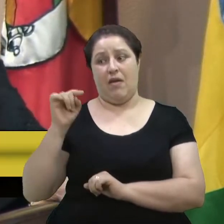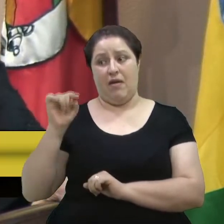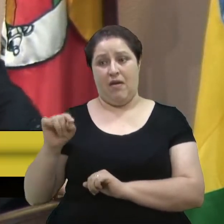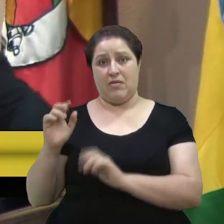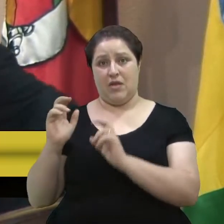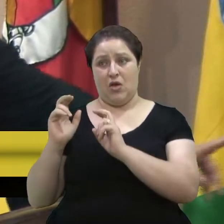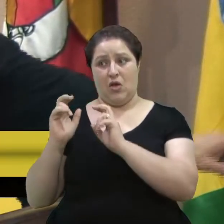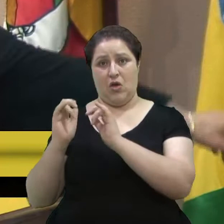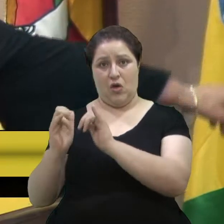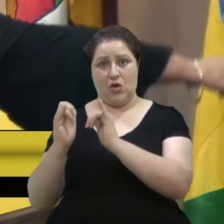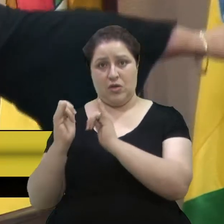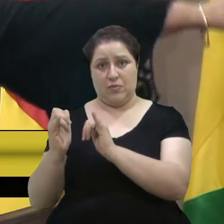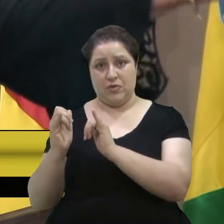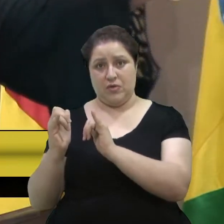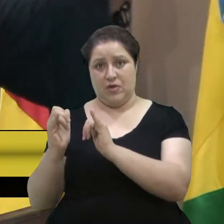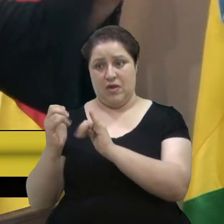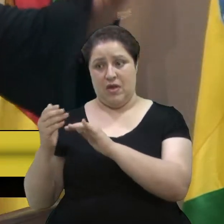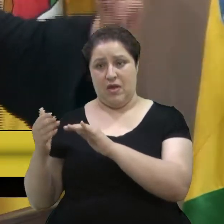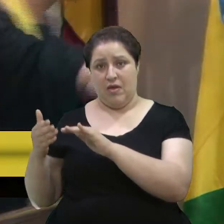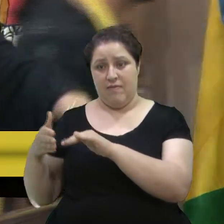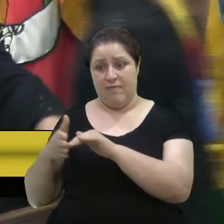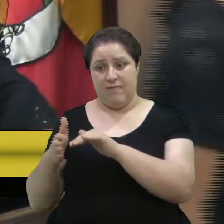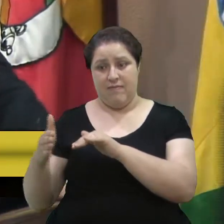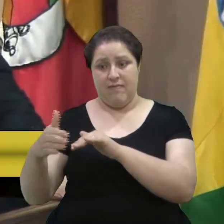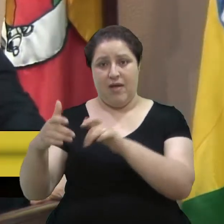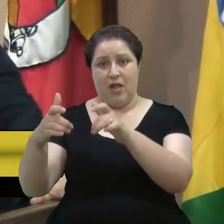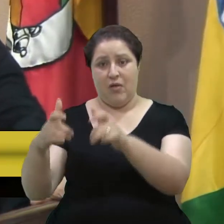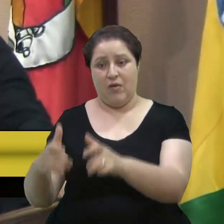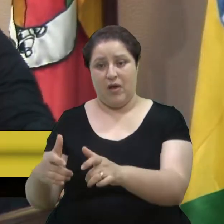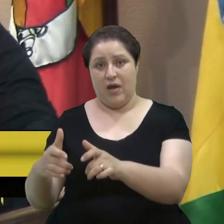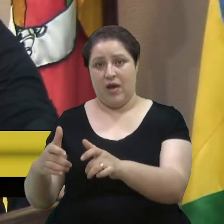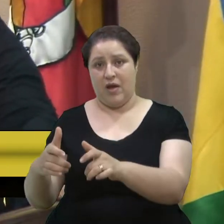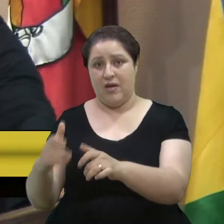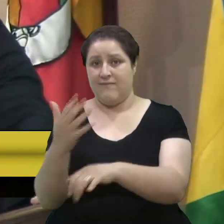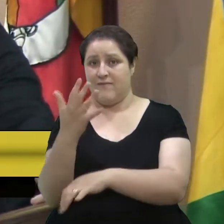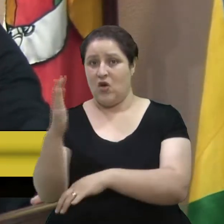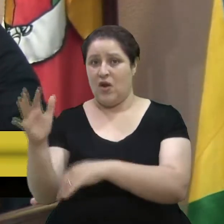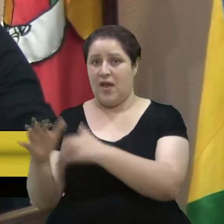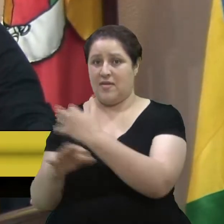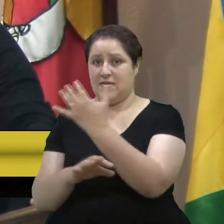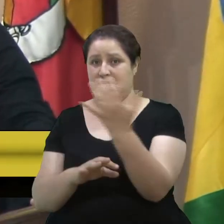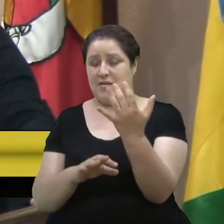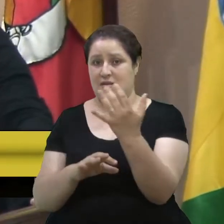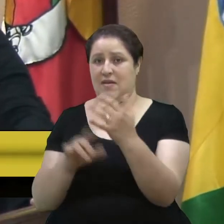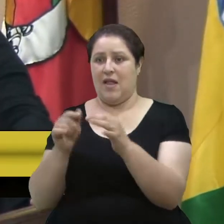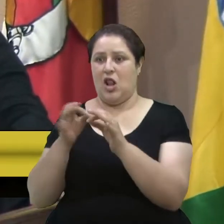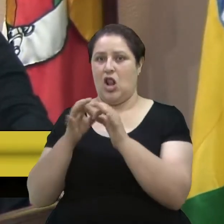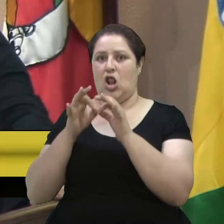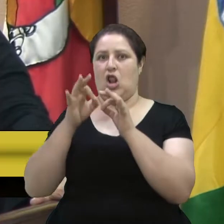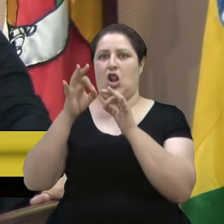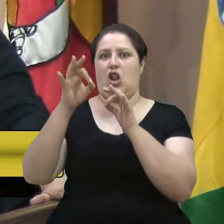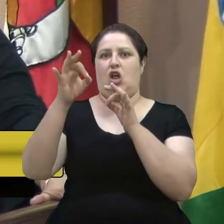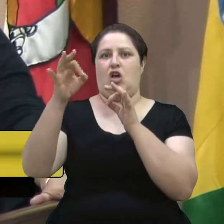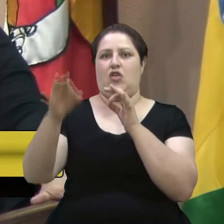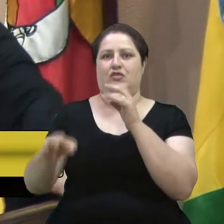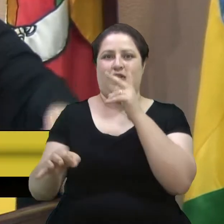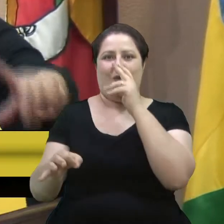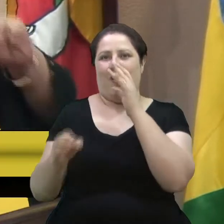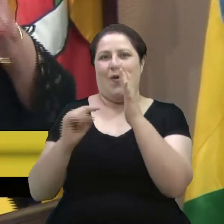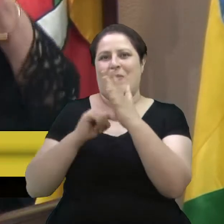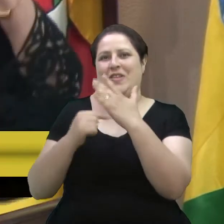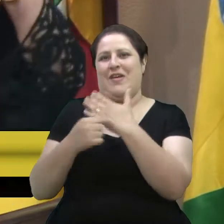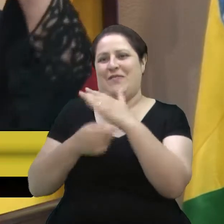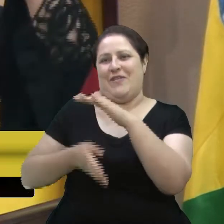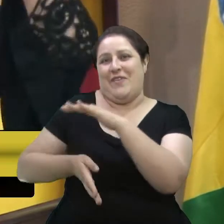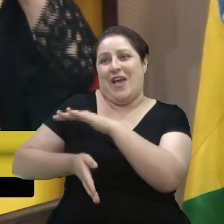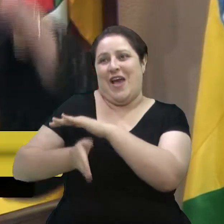ele passava ali no floresta. Então, era uma viagem. Vim para Caxias,